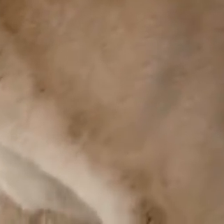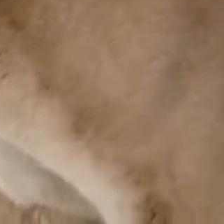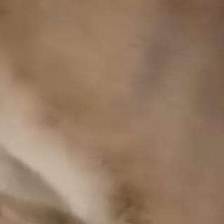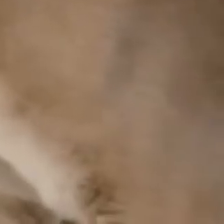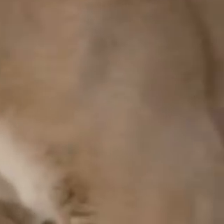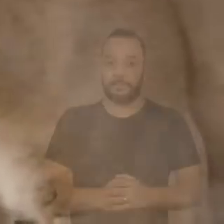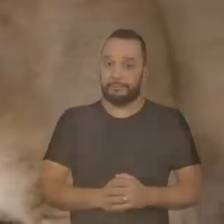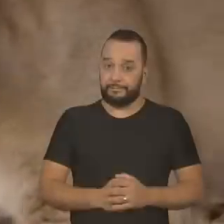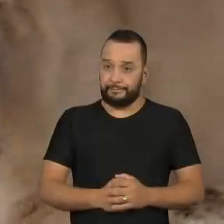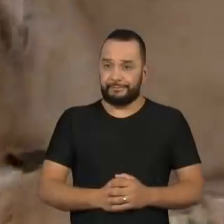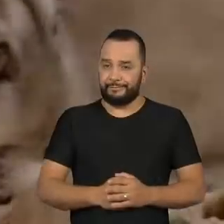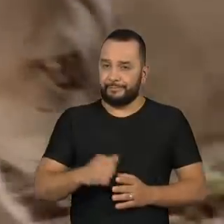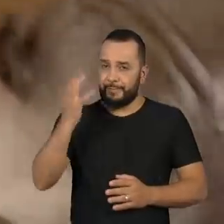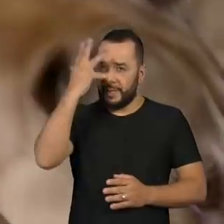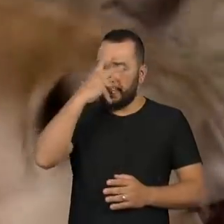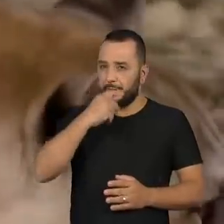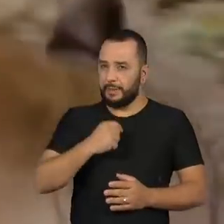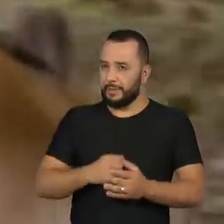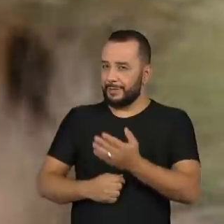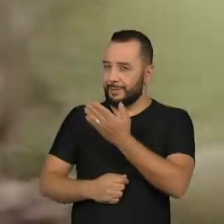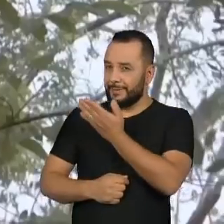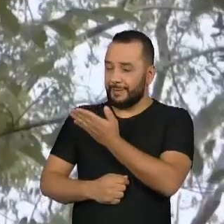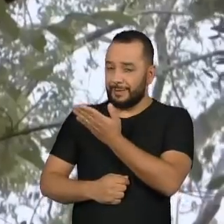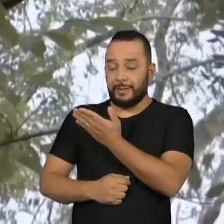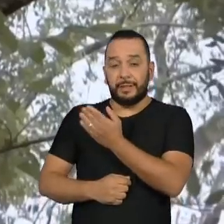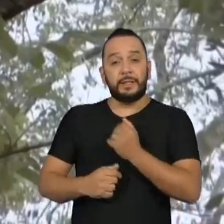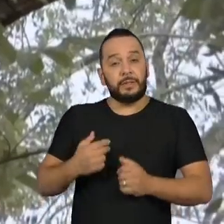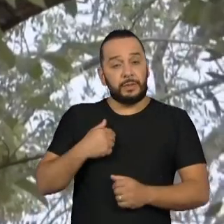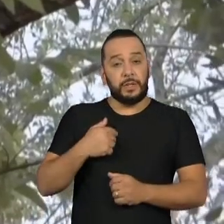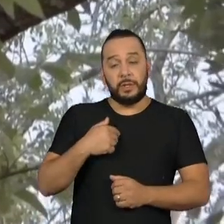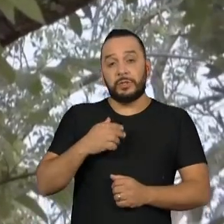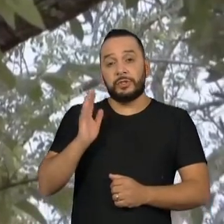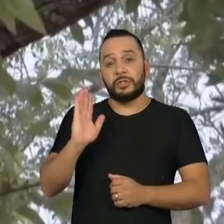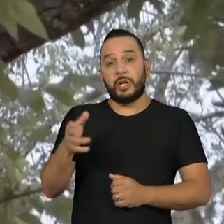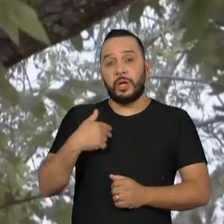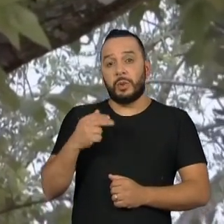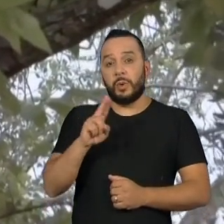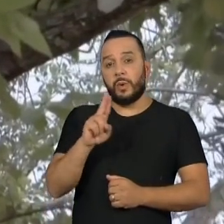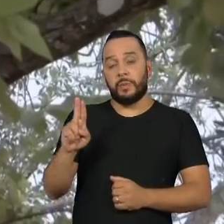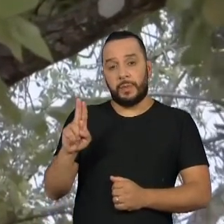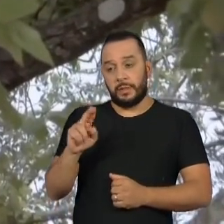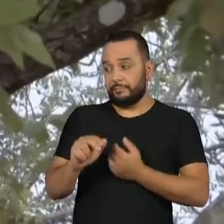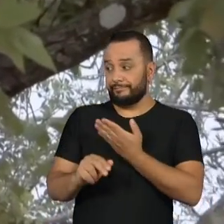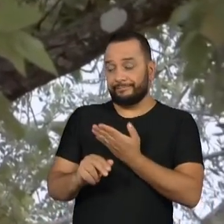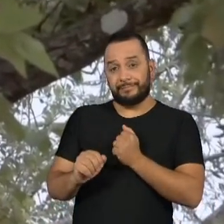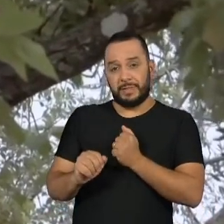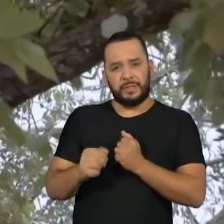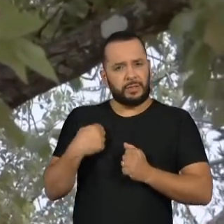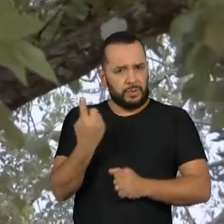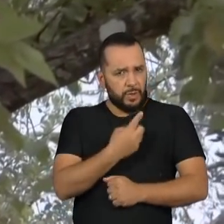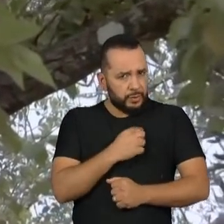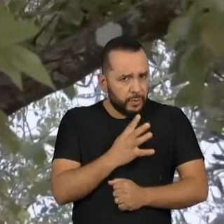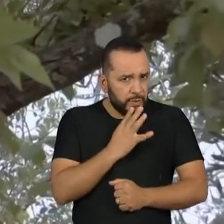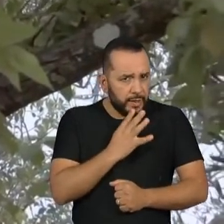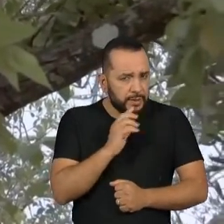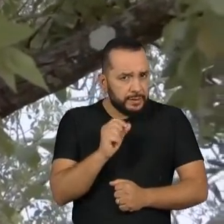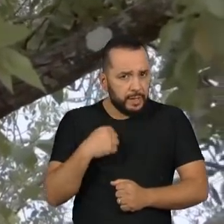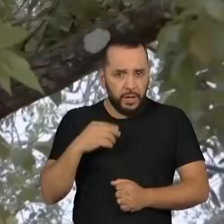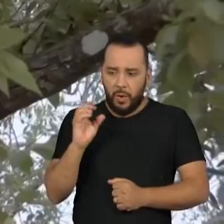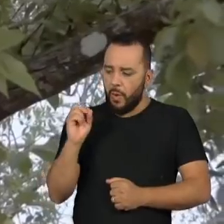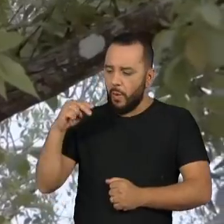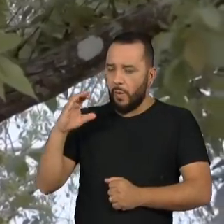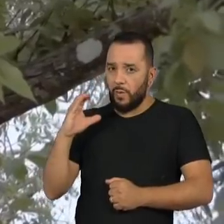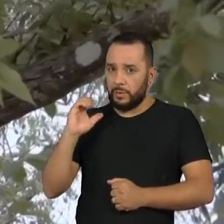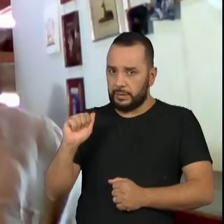Uma beleza imensa que um nome só não é capaz de descrever. A gente conhece muito como onça paga, mas ela é chamada